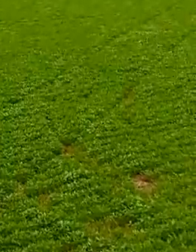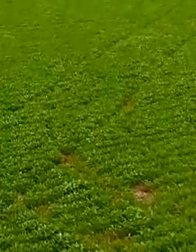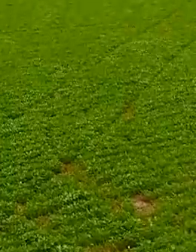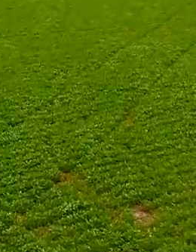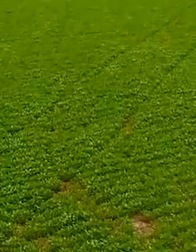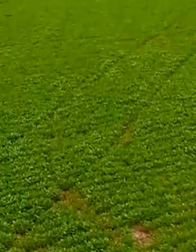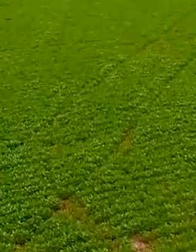Transcrição Legendas Negri Transcrição e Legendas Negri